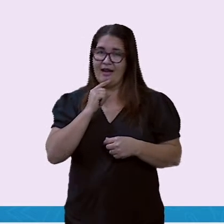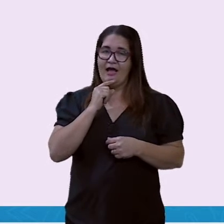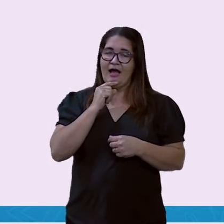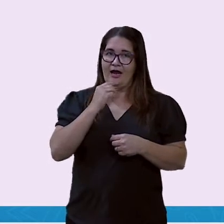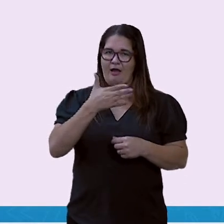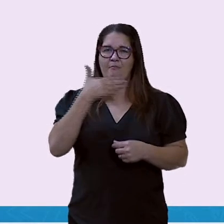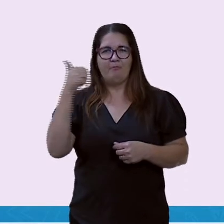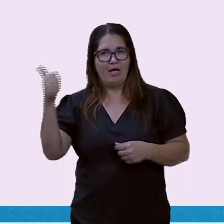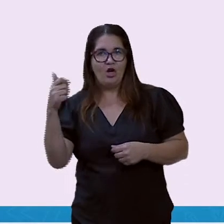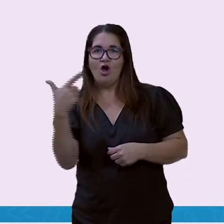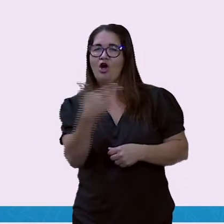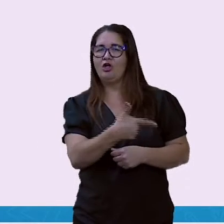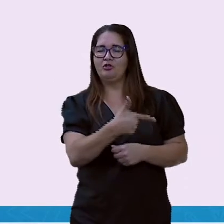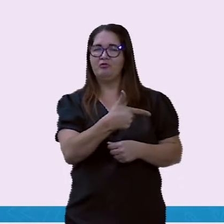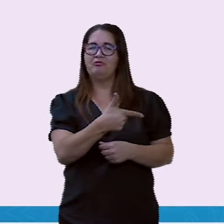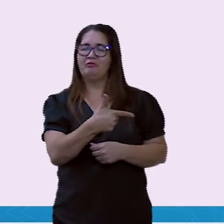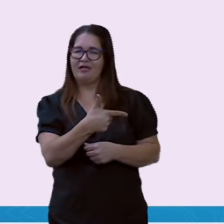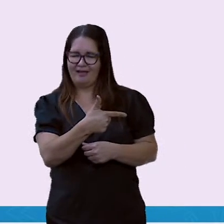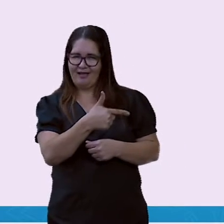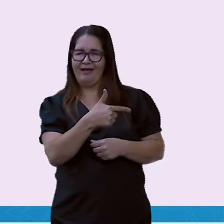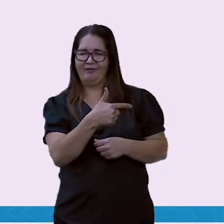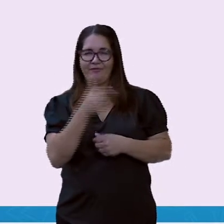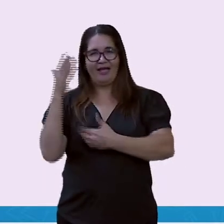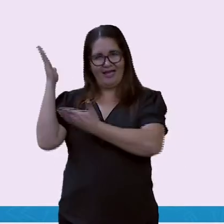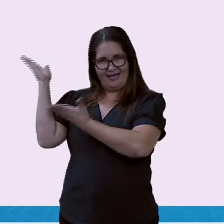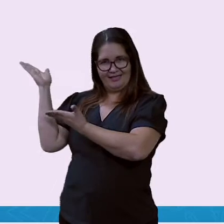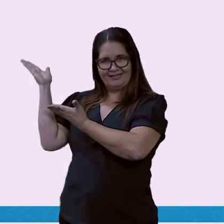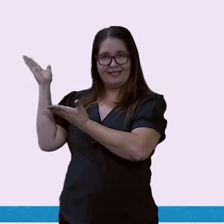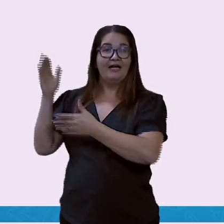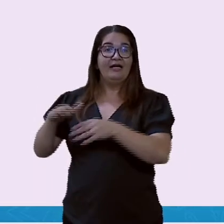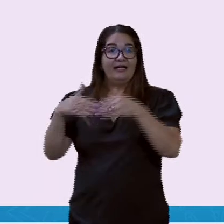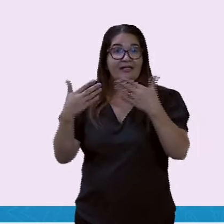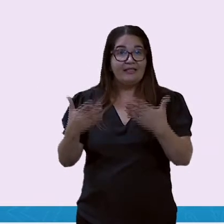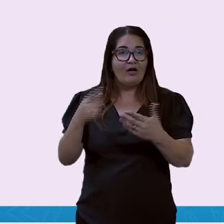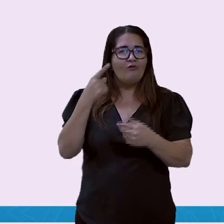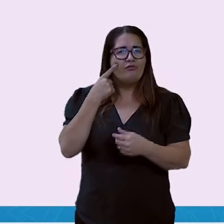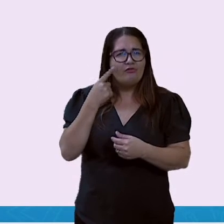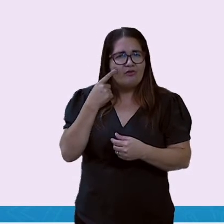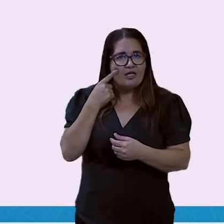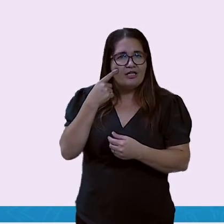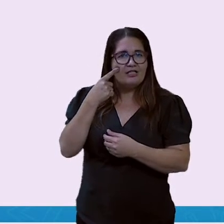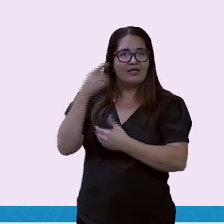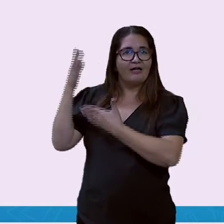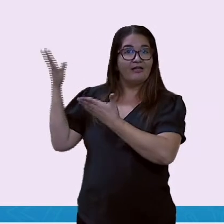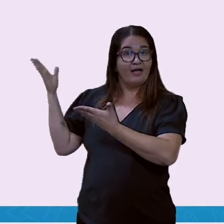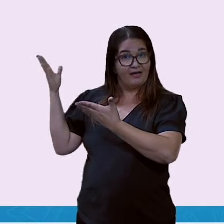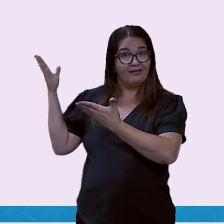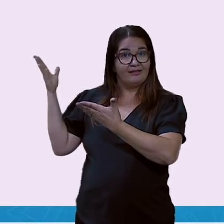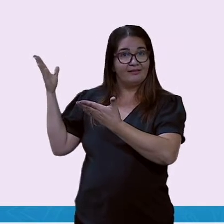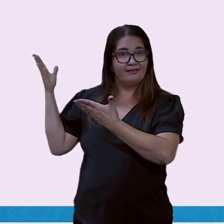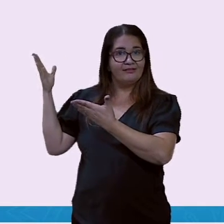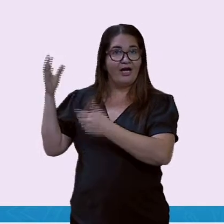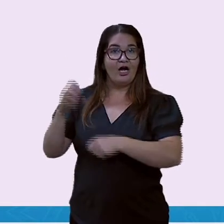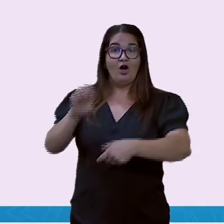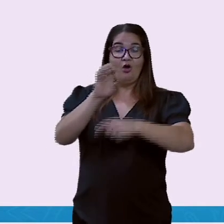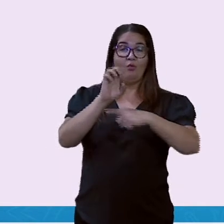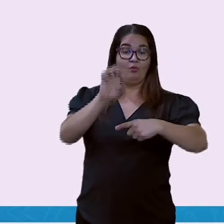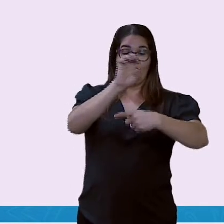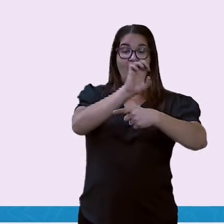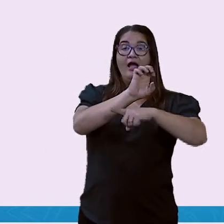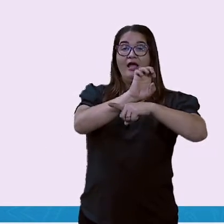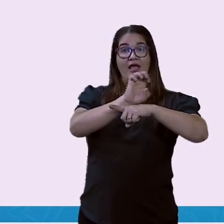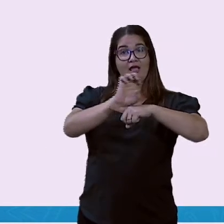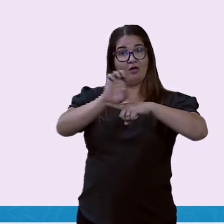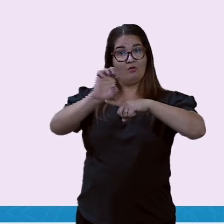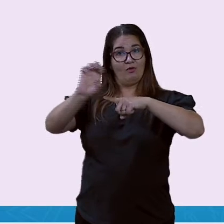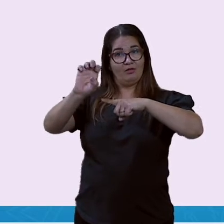amarelo. A Colômbia vem com a cafeteira também amarelo. E o nosso amarelo e